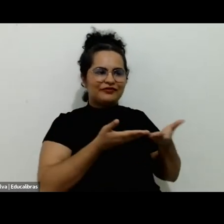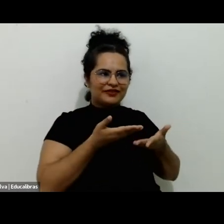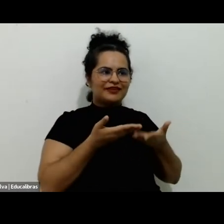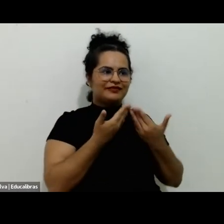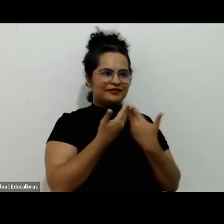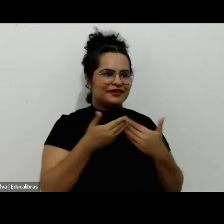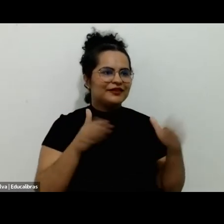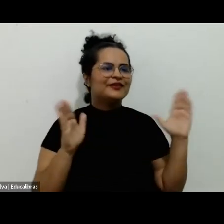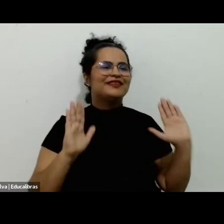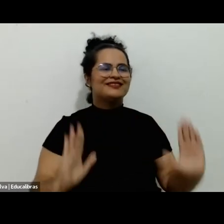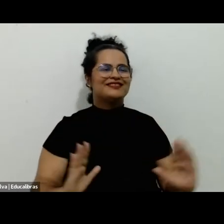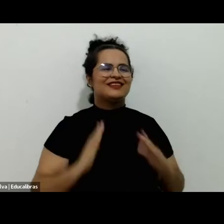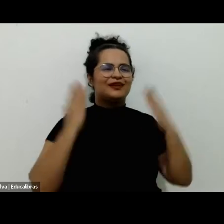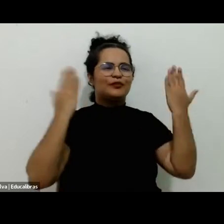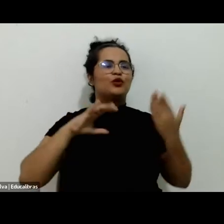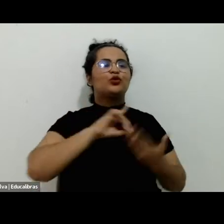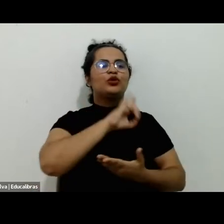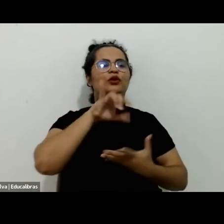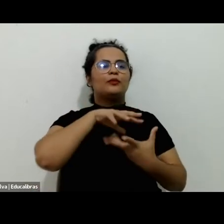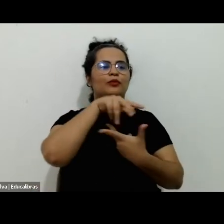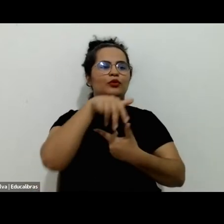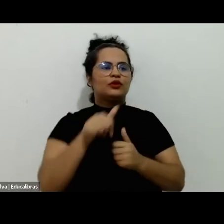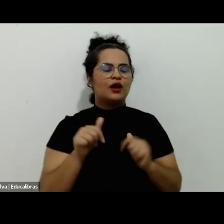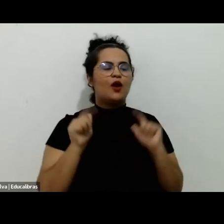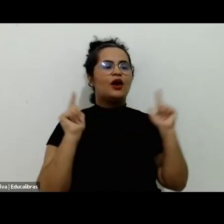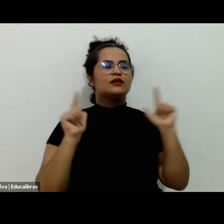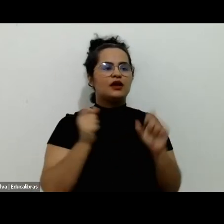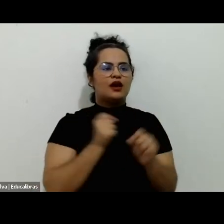celebração do Dia Mundial do Lazer 2024.